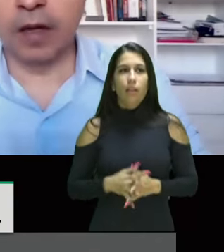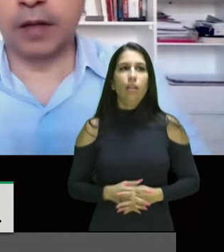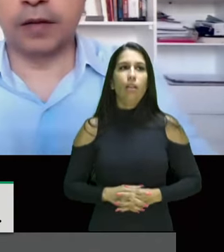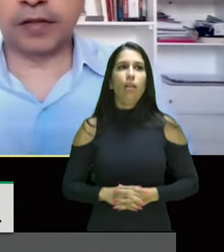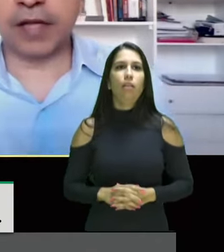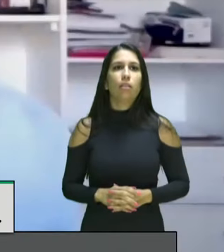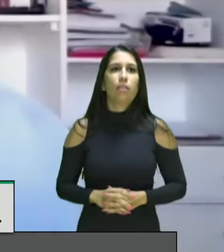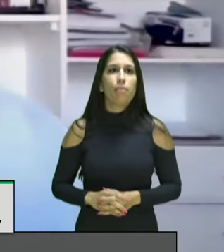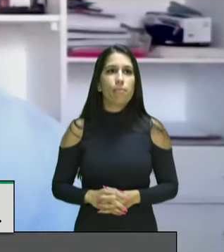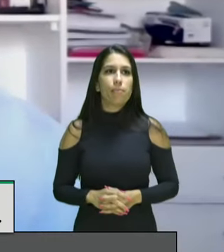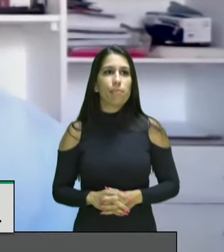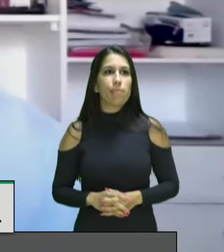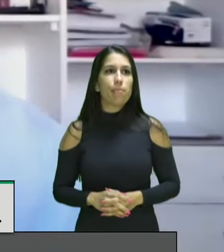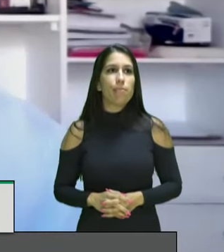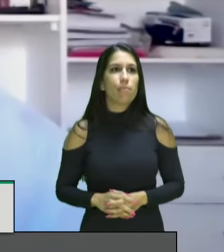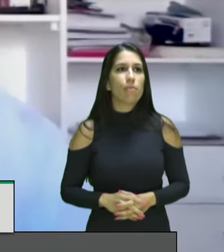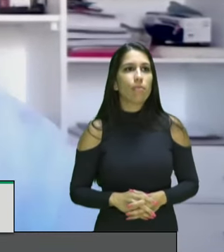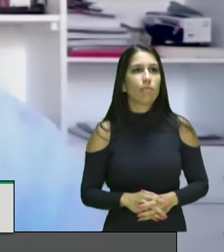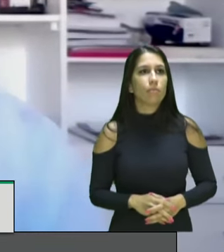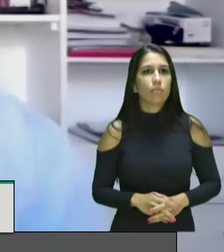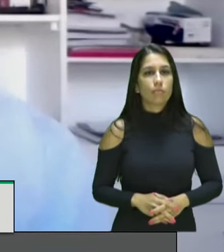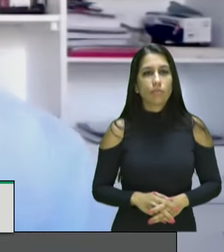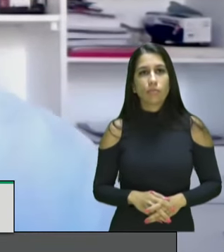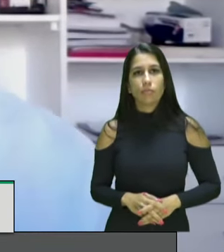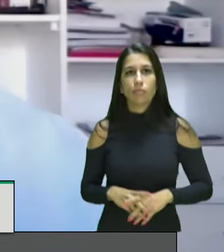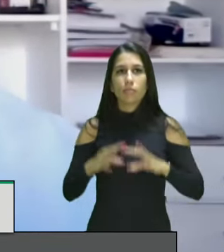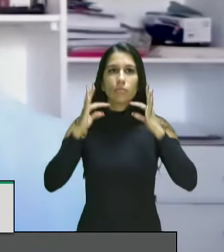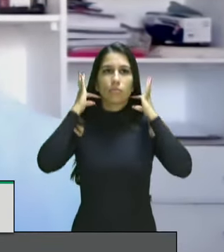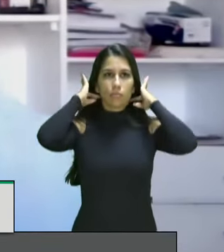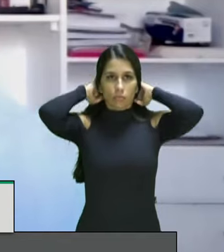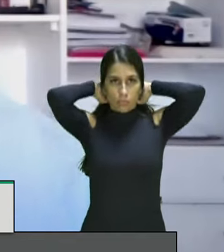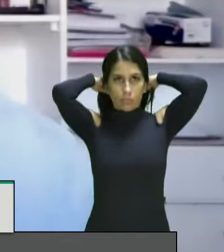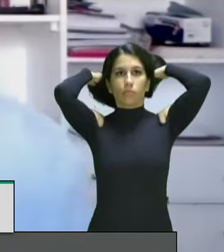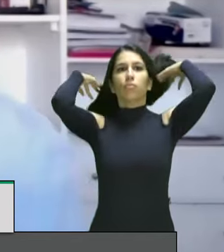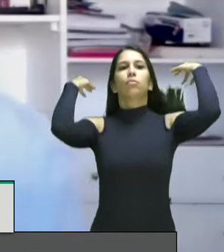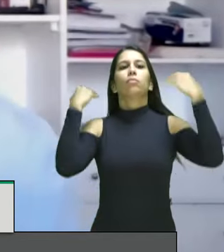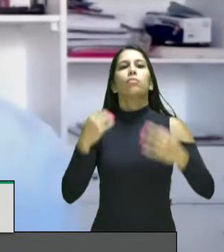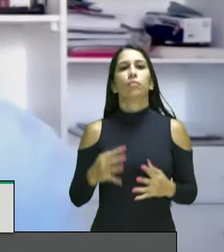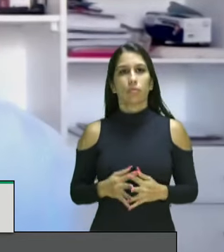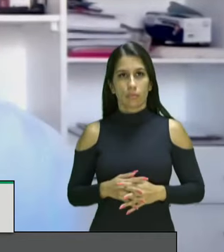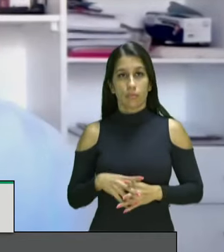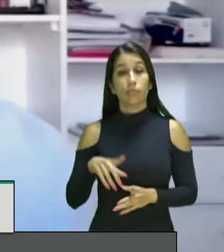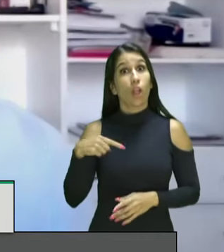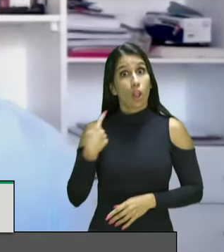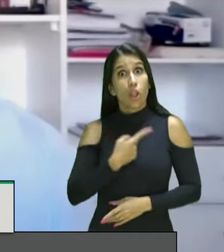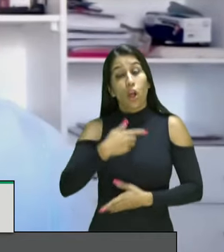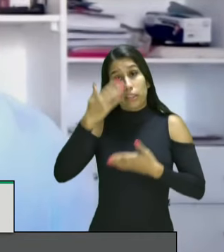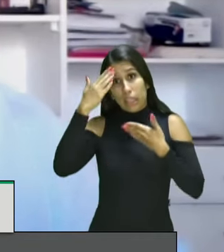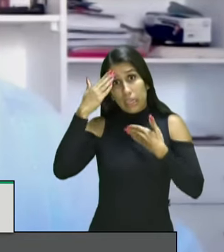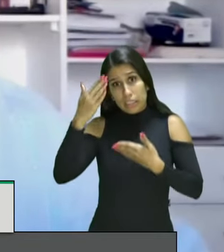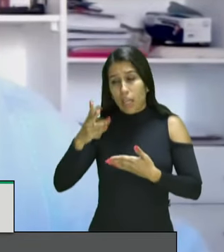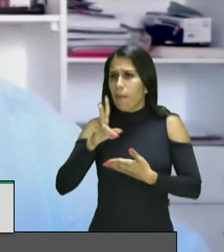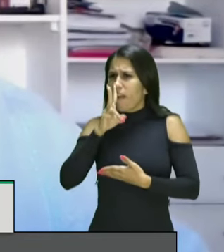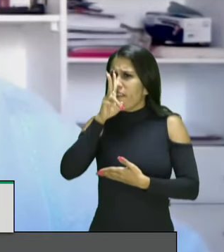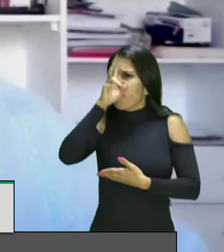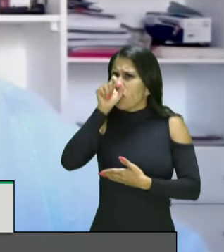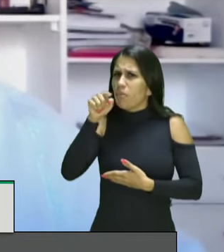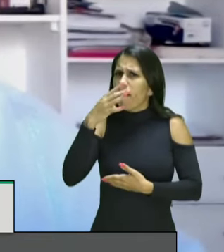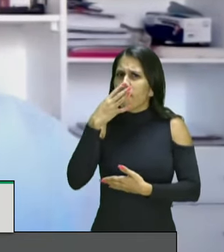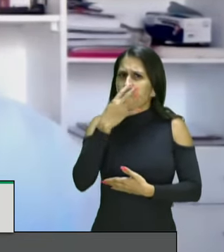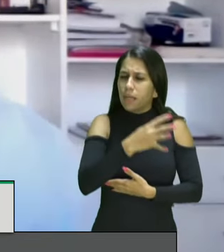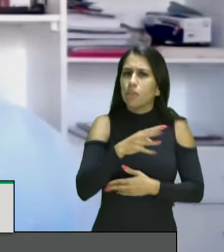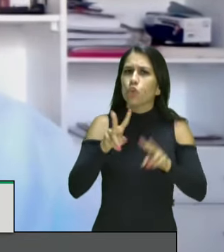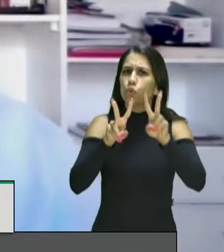nós que agradecemos e reforçamos a sua denúncia em relação a essa